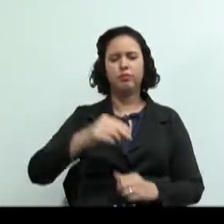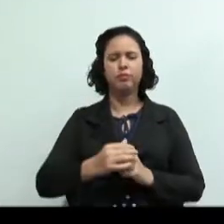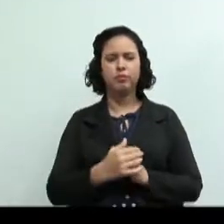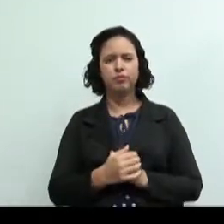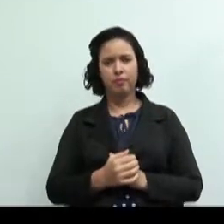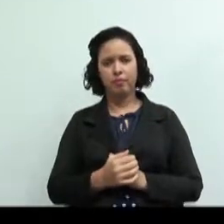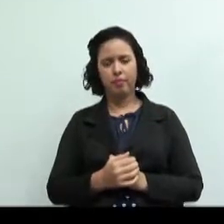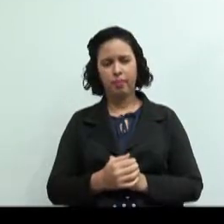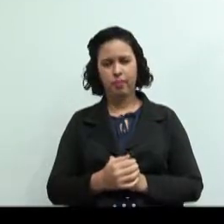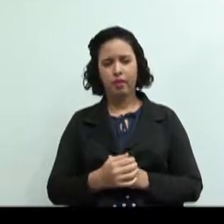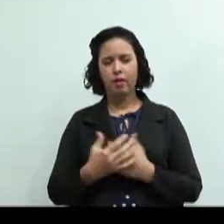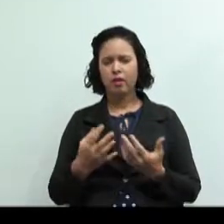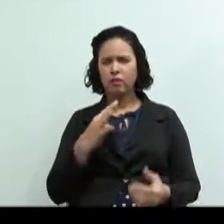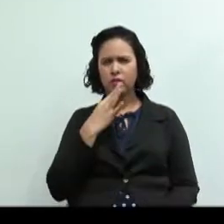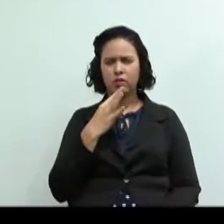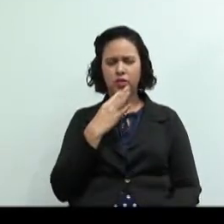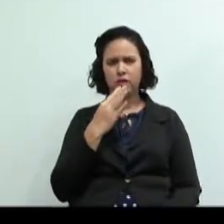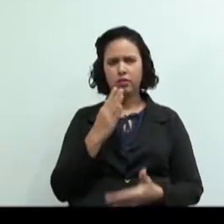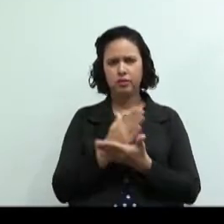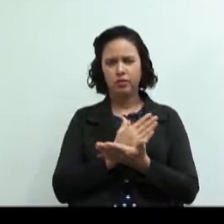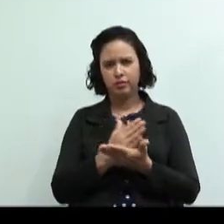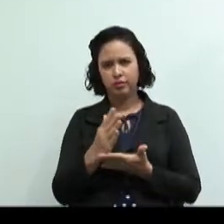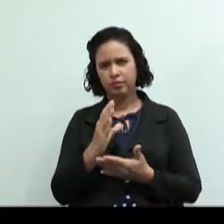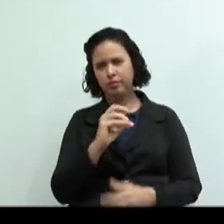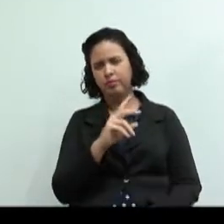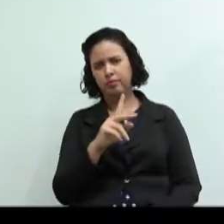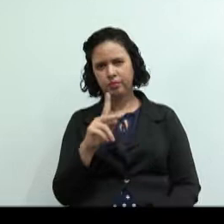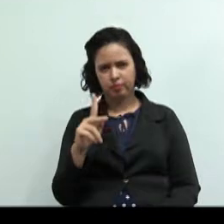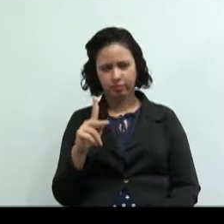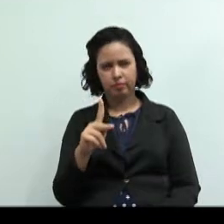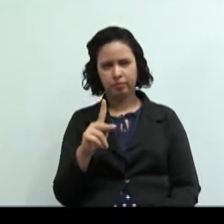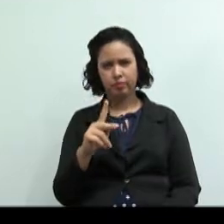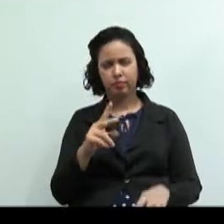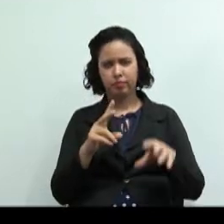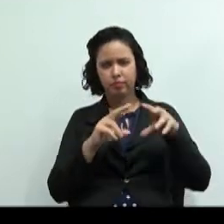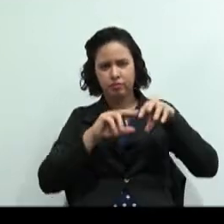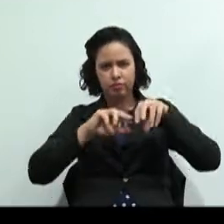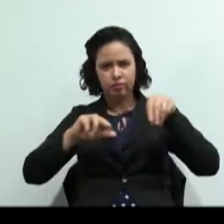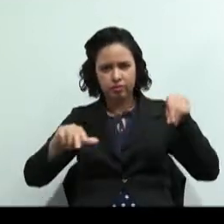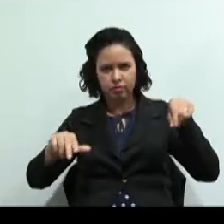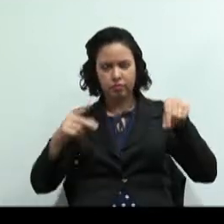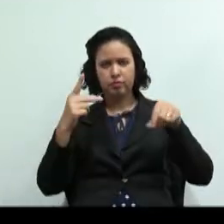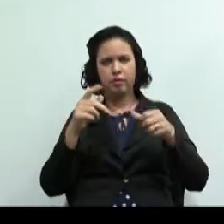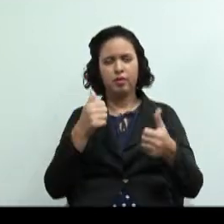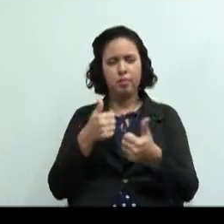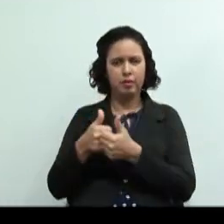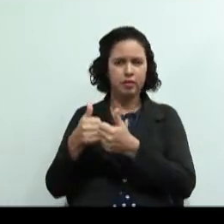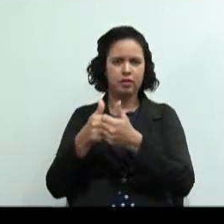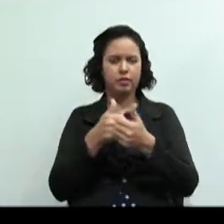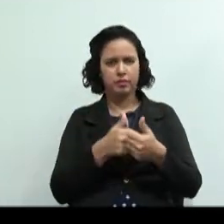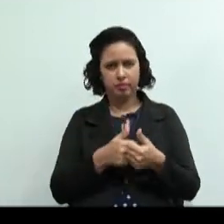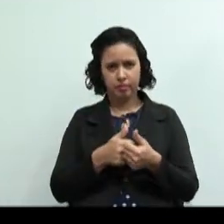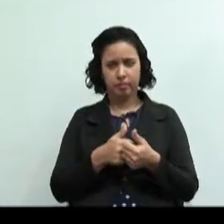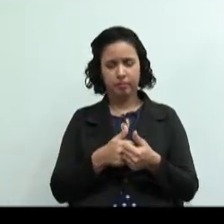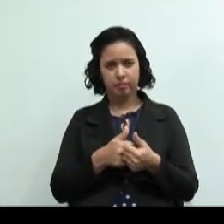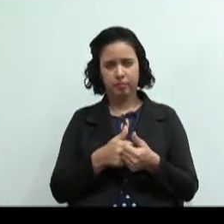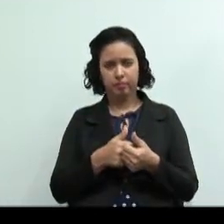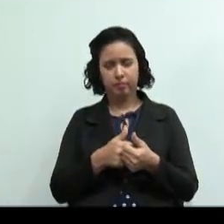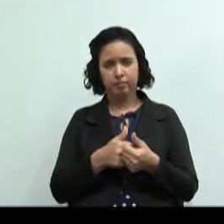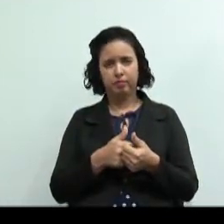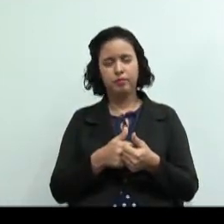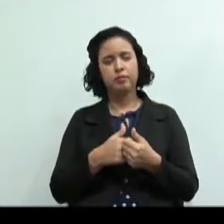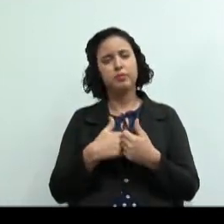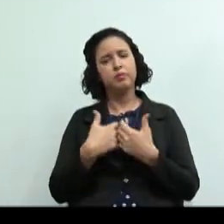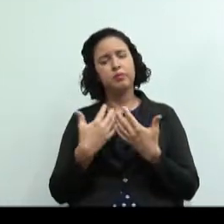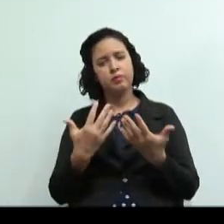você conhece alguma cooperativa do ramo mineral no município onde vocês vivem de acordo com